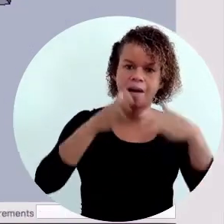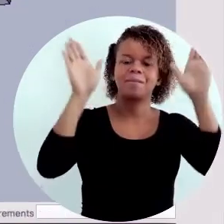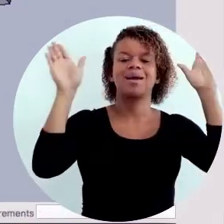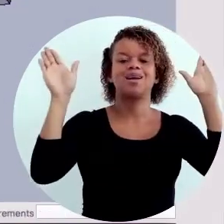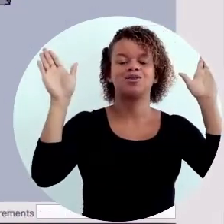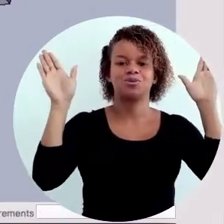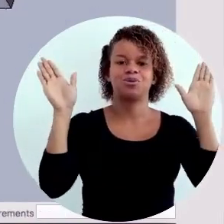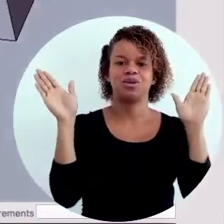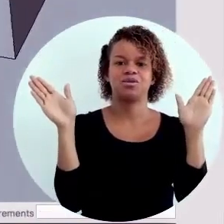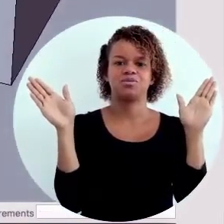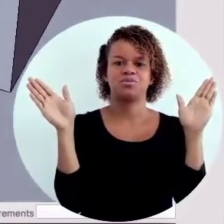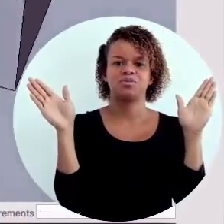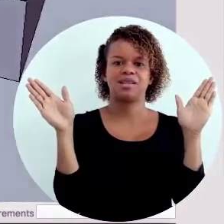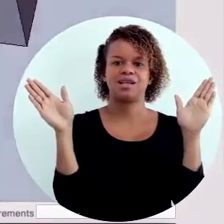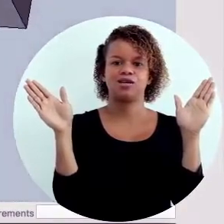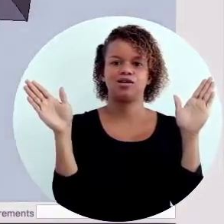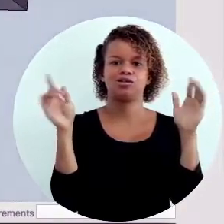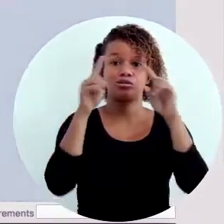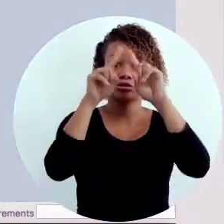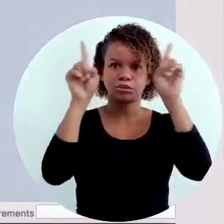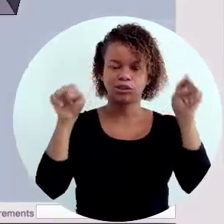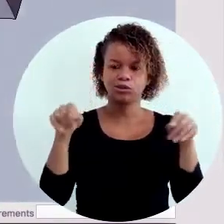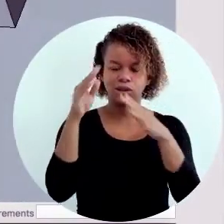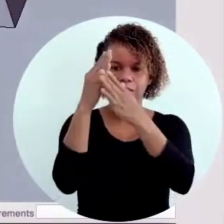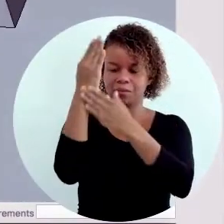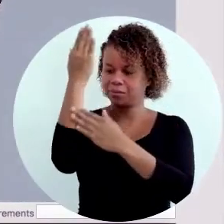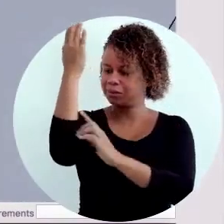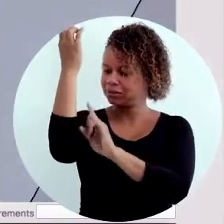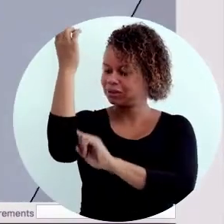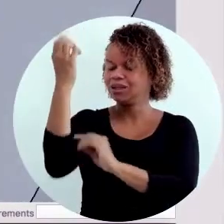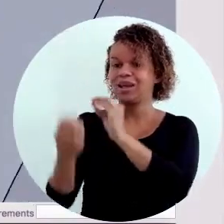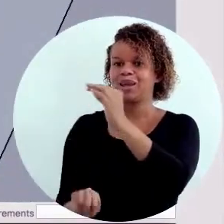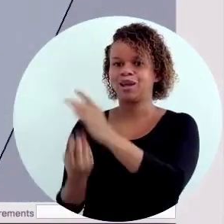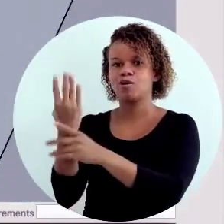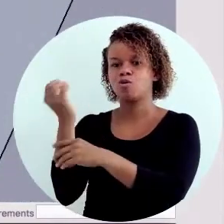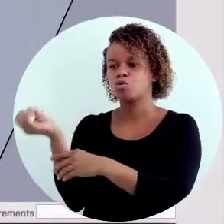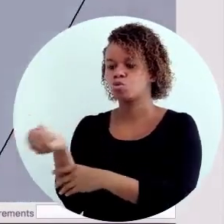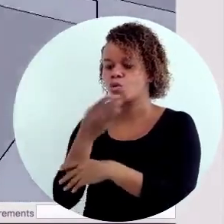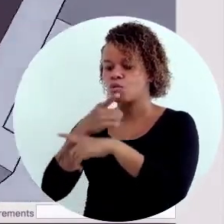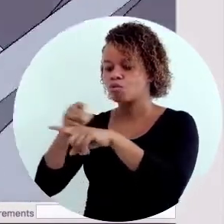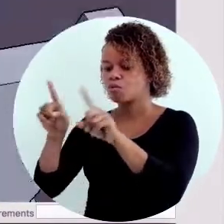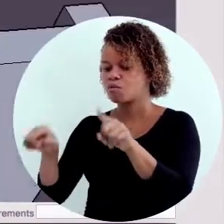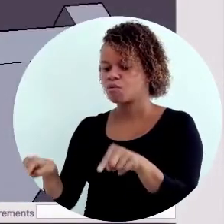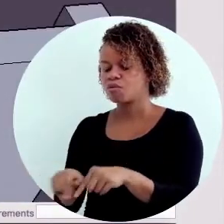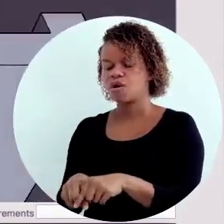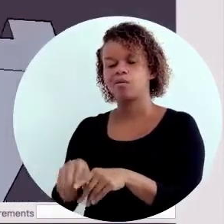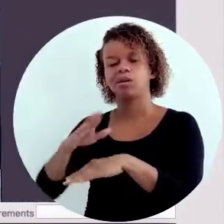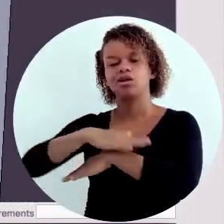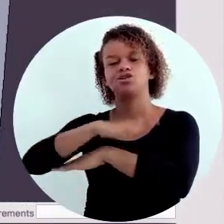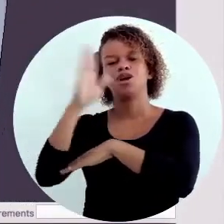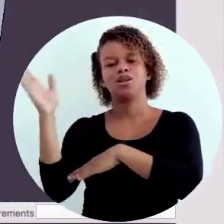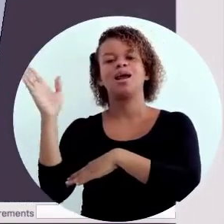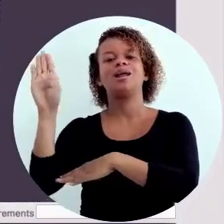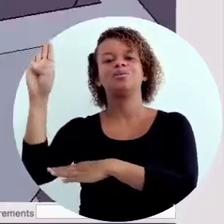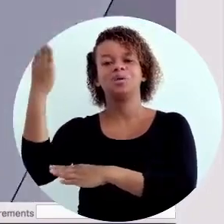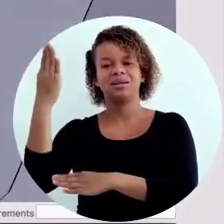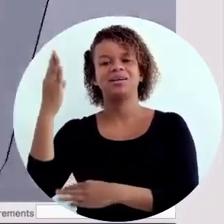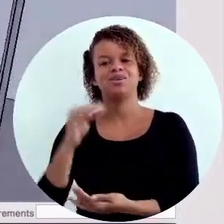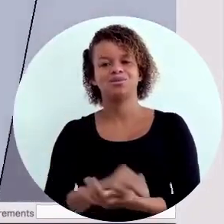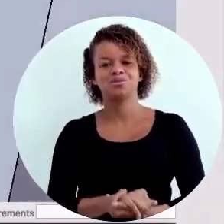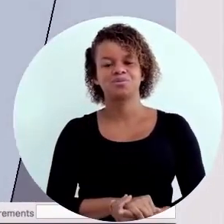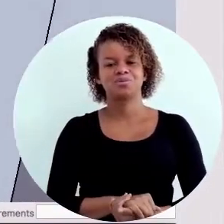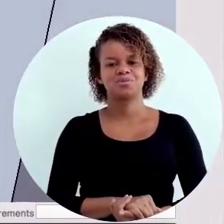fez a abertura. Ou seja, ele vai vazar a espessura da parede. E criou o vão da janela do banheiro.